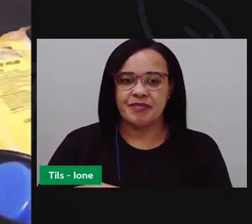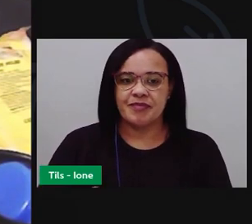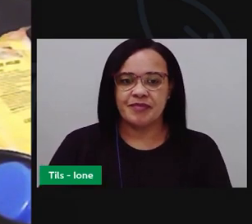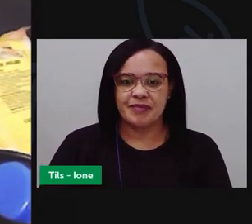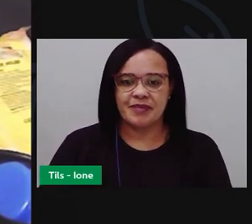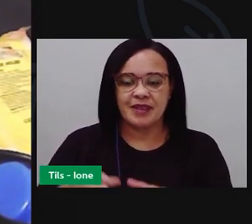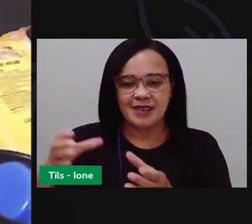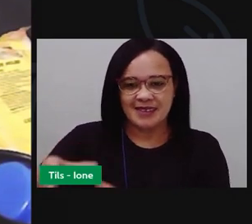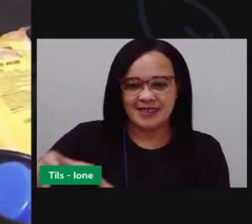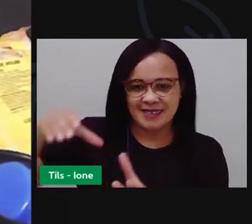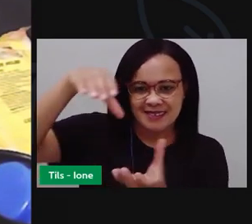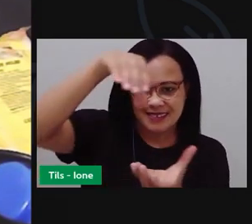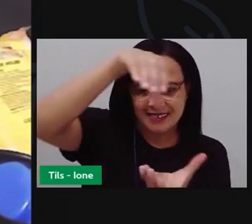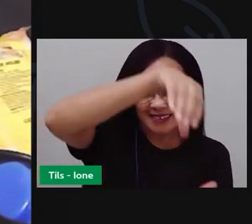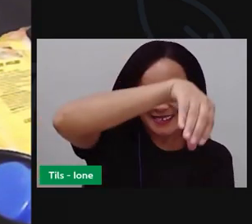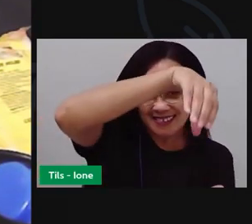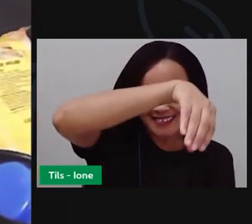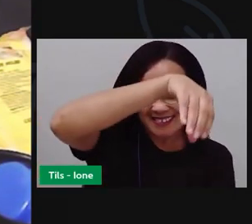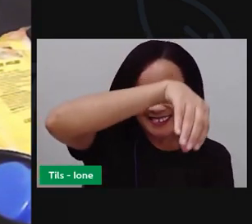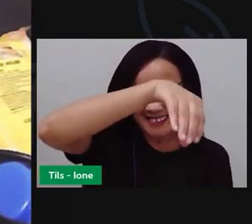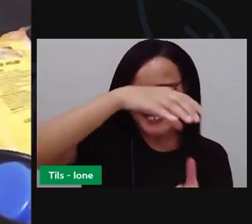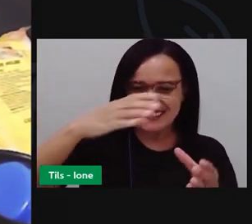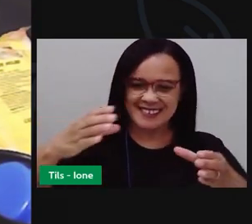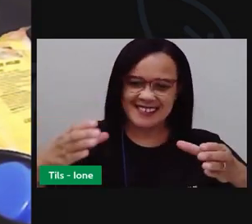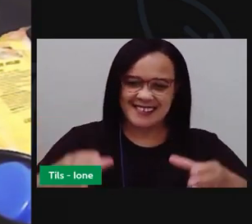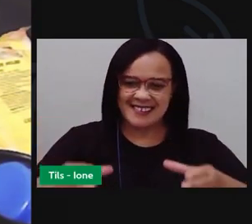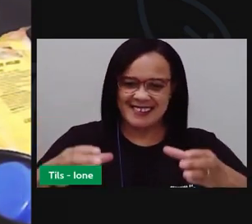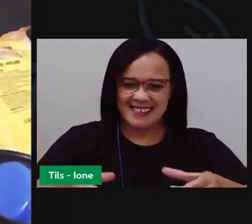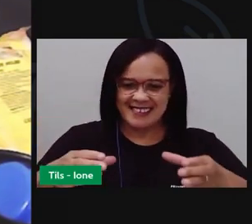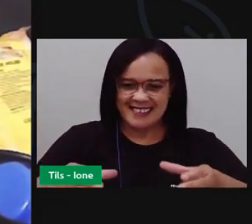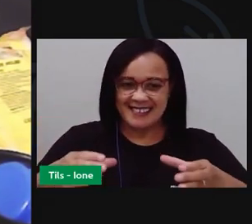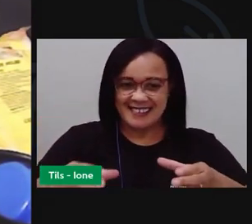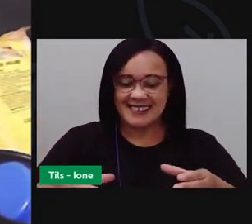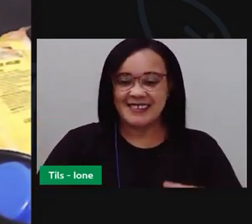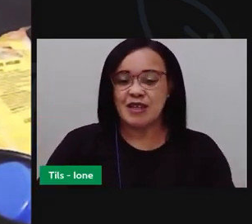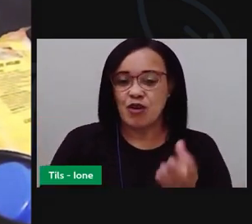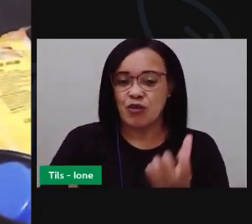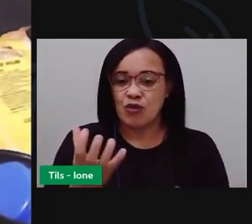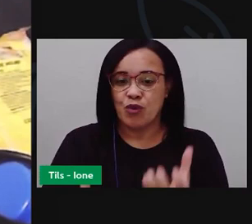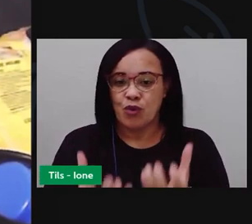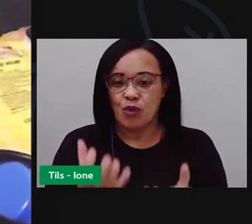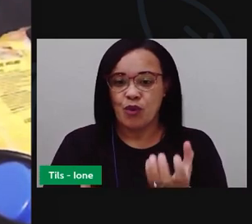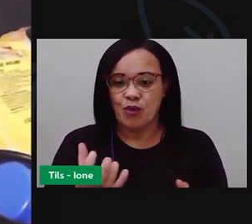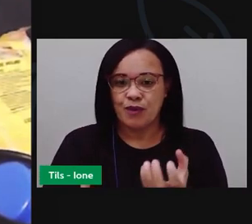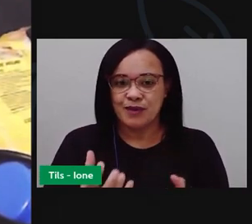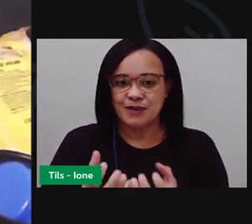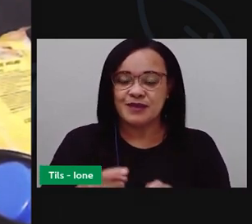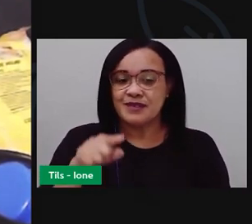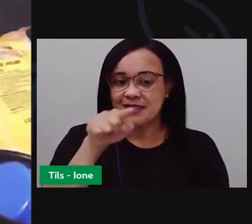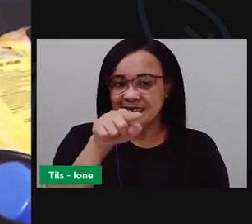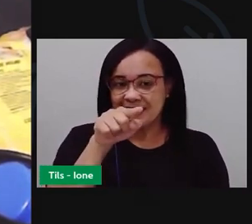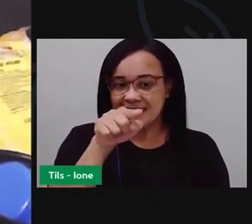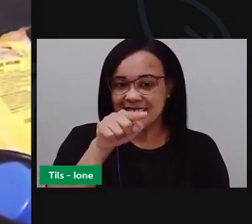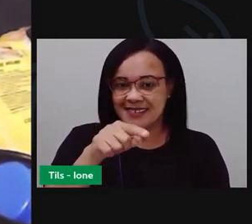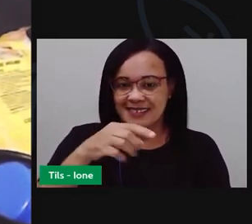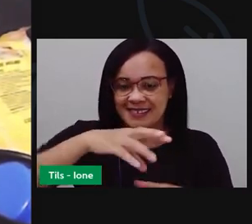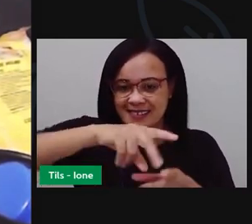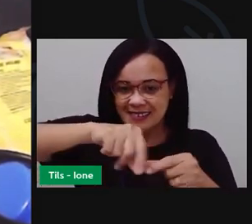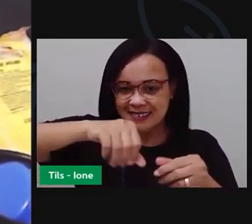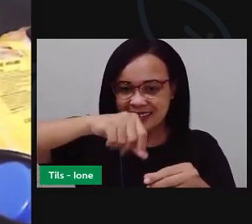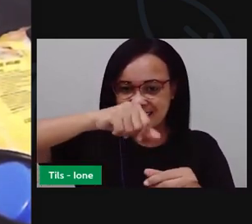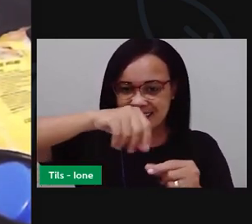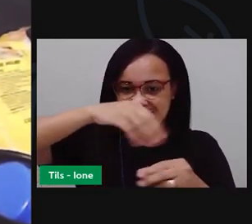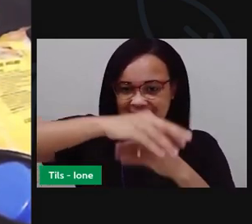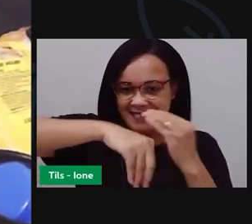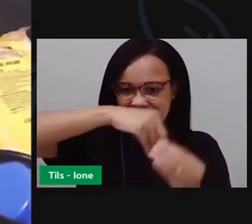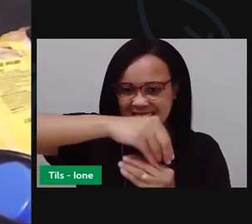colocar ali já para ir ao fogo, a gente vai colocar a mistura